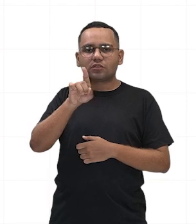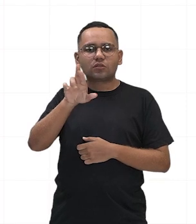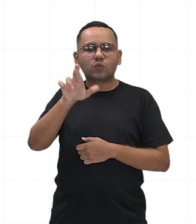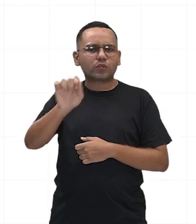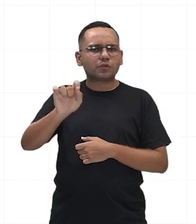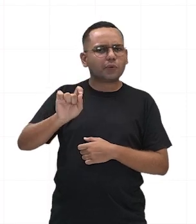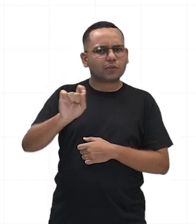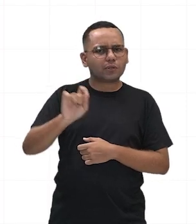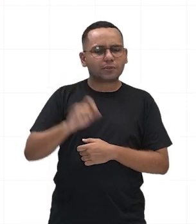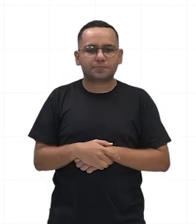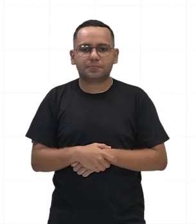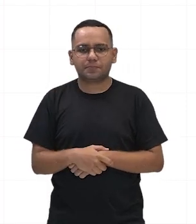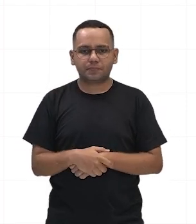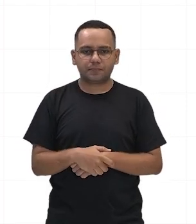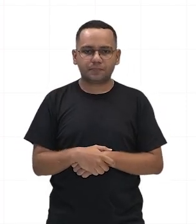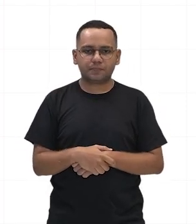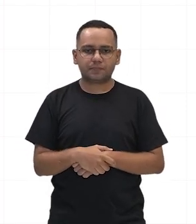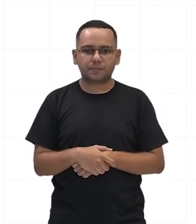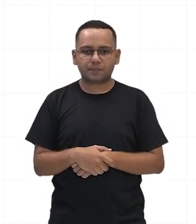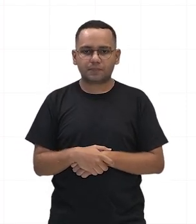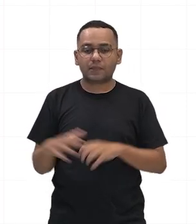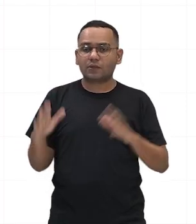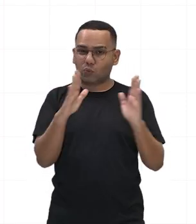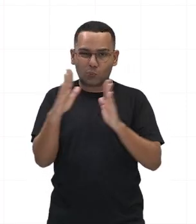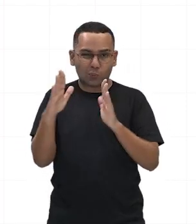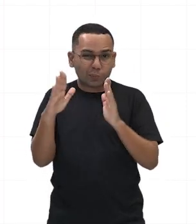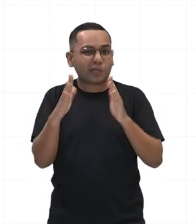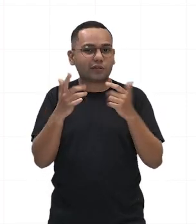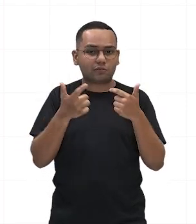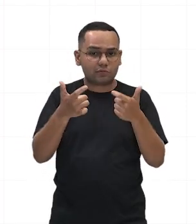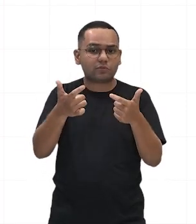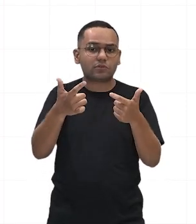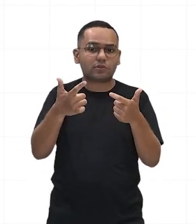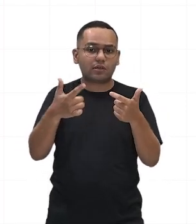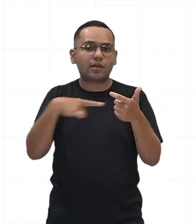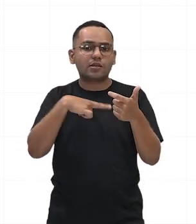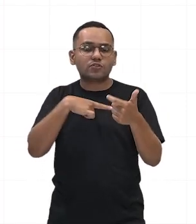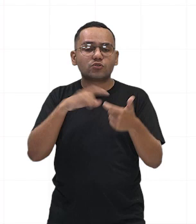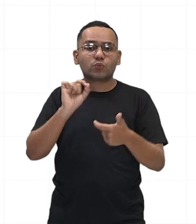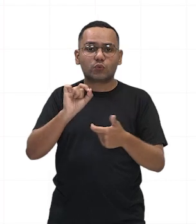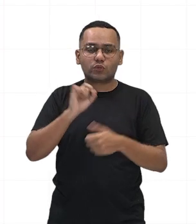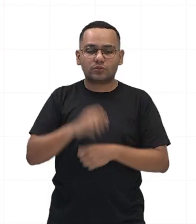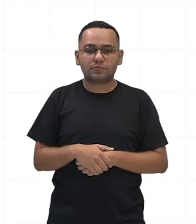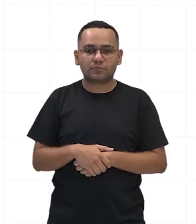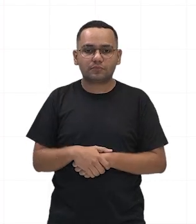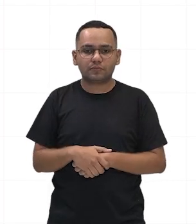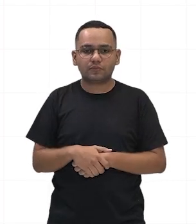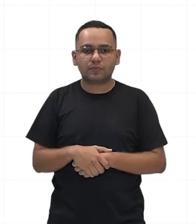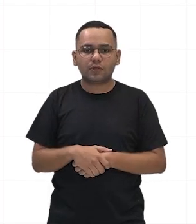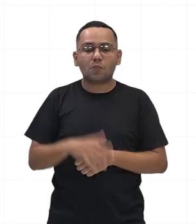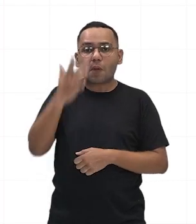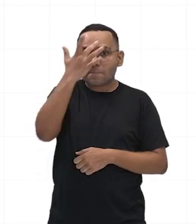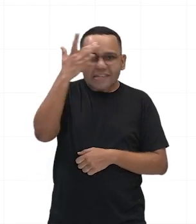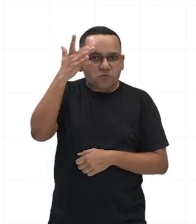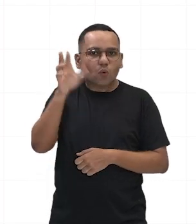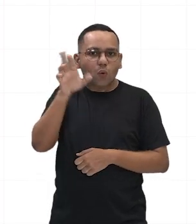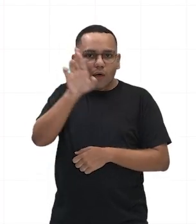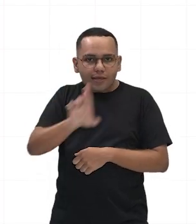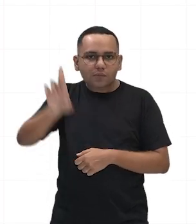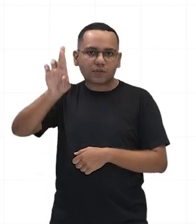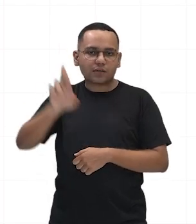da guerra, se Roma entrasse em guerra, ela elegia um, escolhia um ditador. Não é isso?